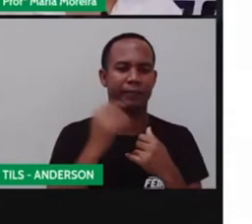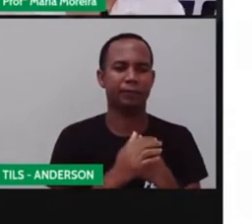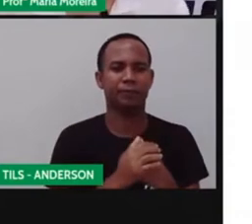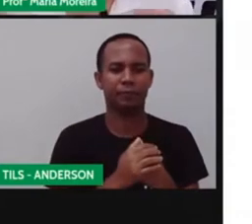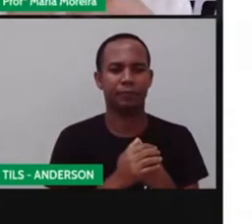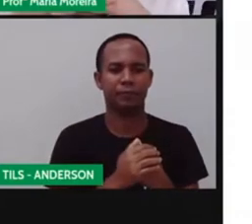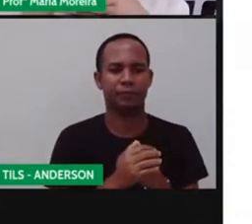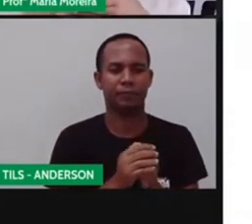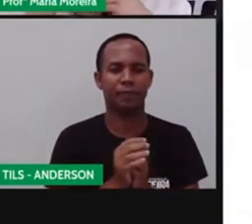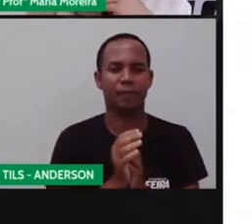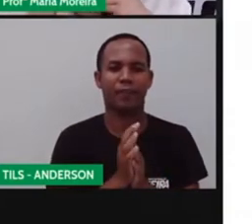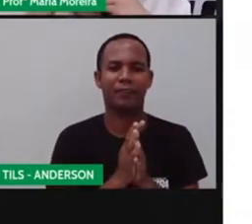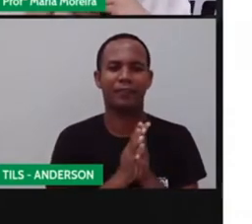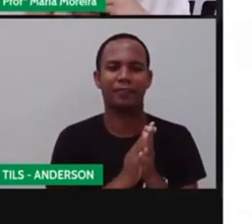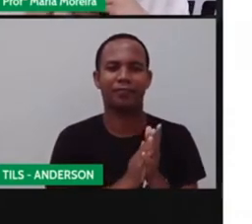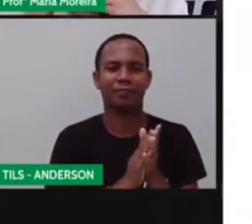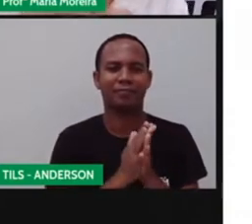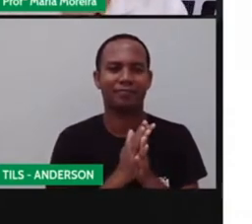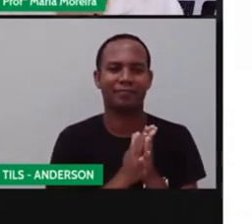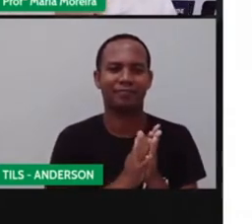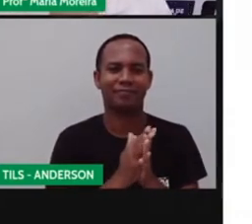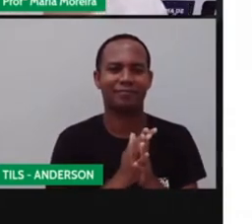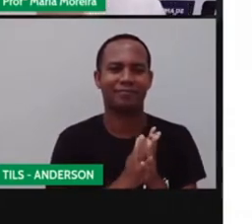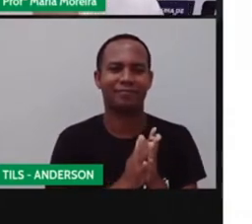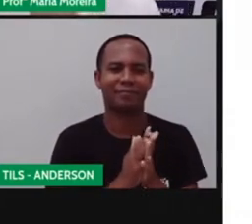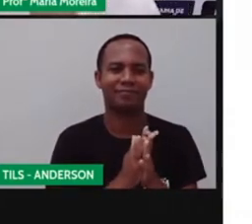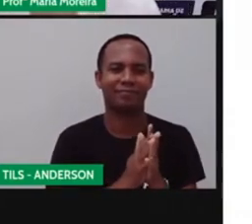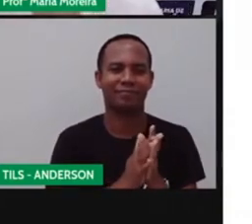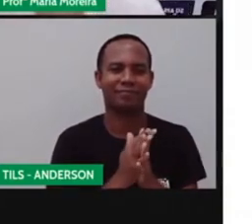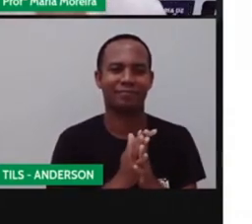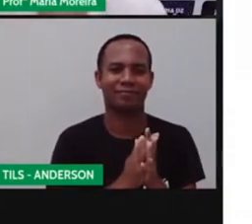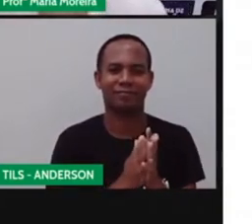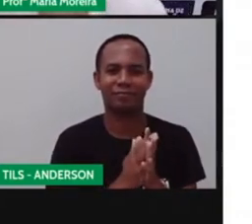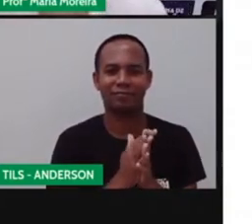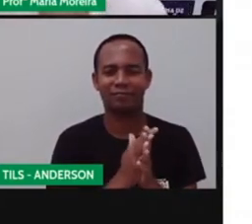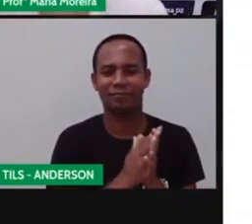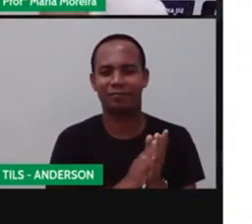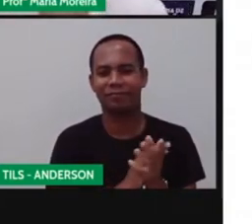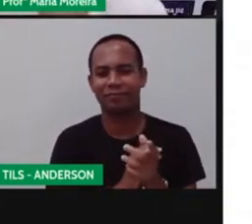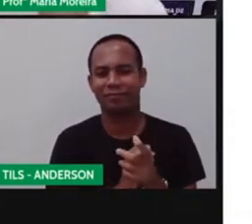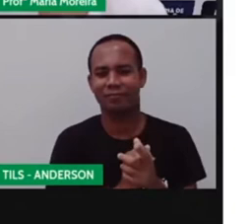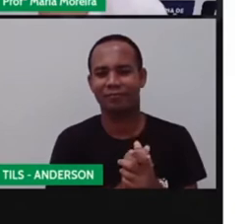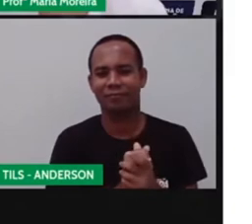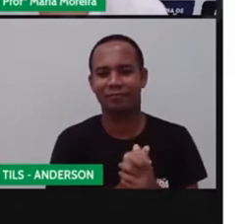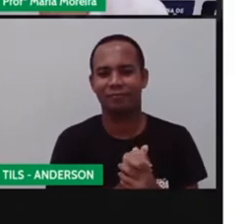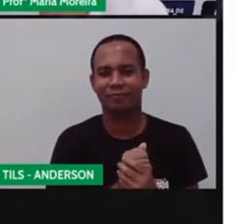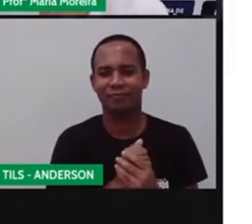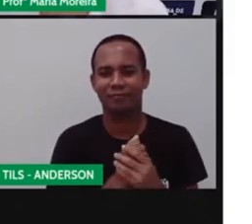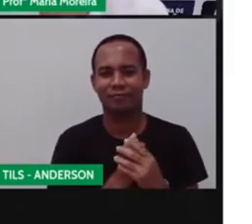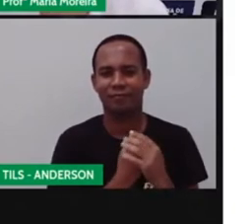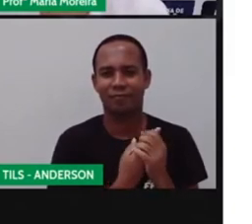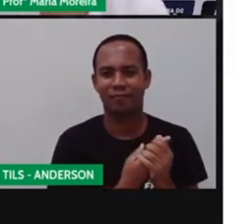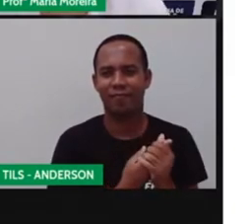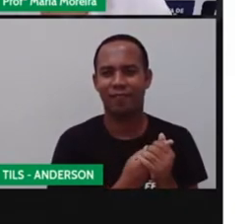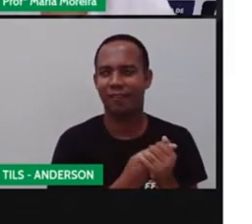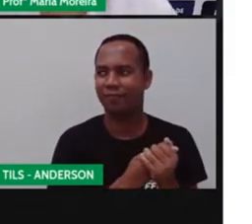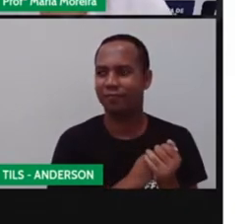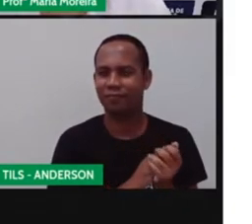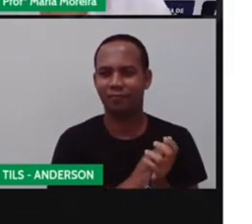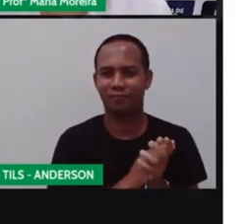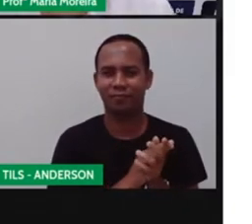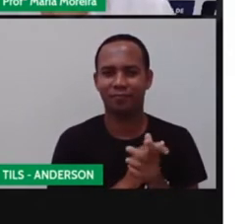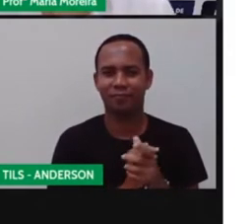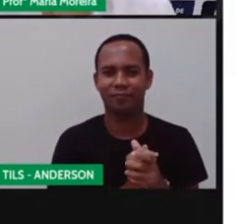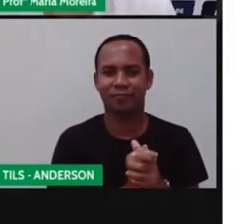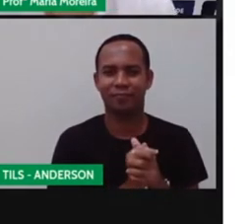necessariamente assim do tipo da prova. Porque a prova tem o quê? Quinze anos, sabe? Coisa pouca. Sou assim quase um prodígio de tão jovem que eu sou. E